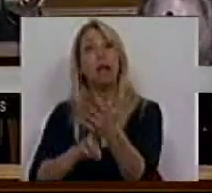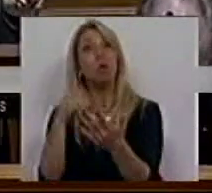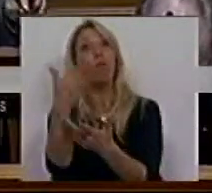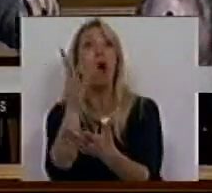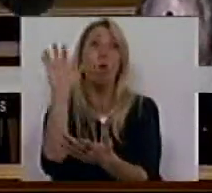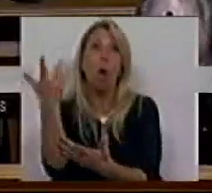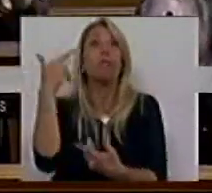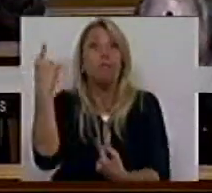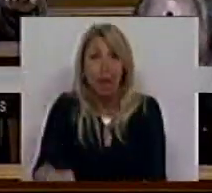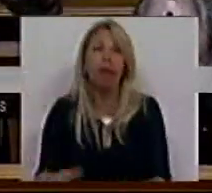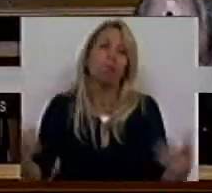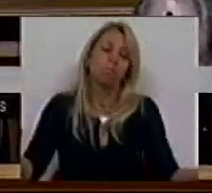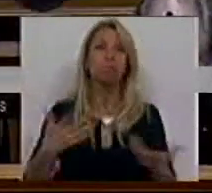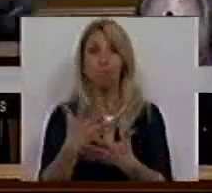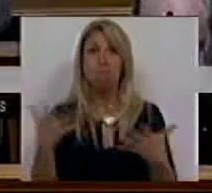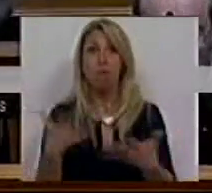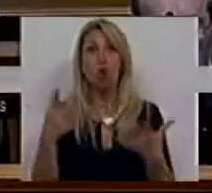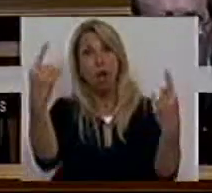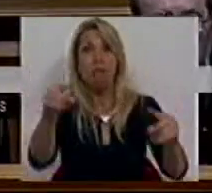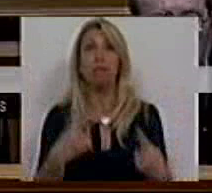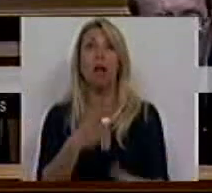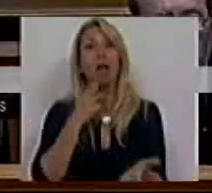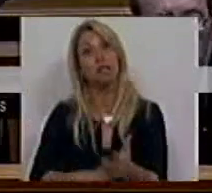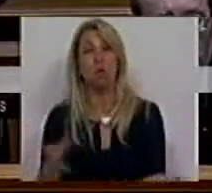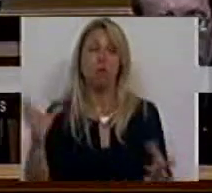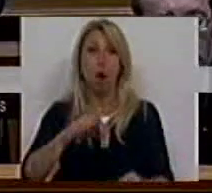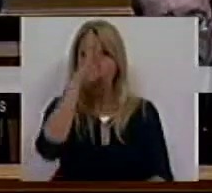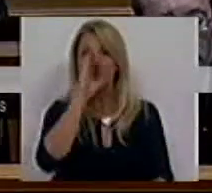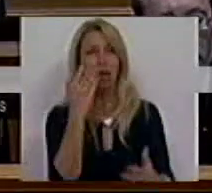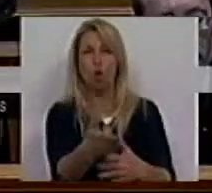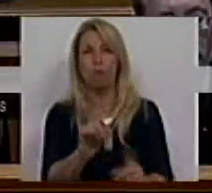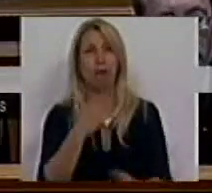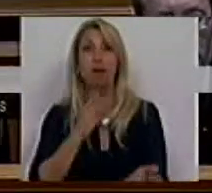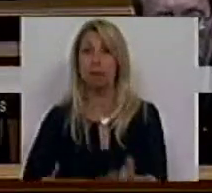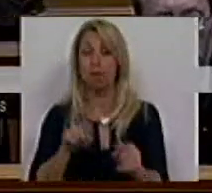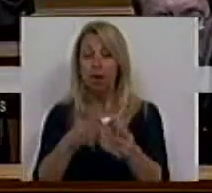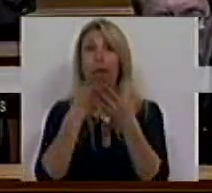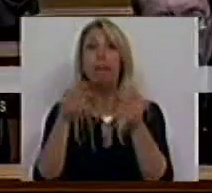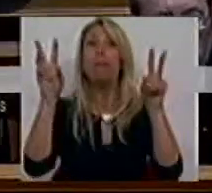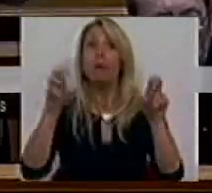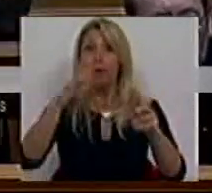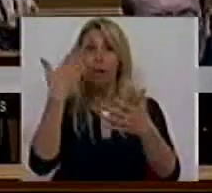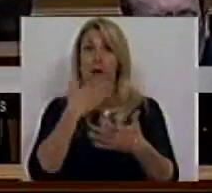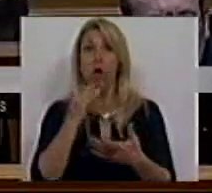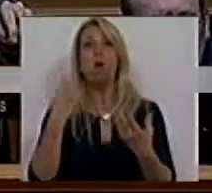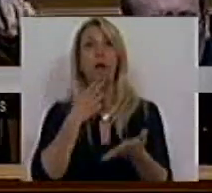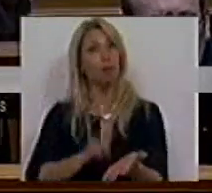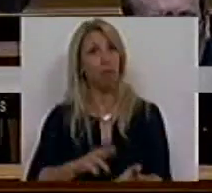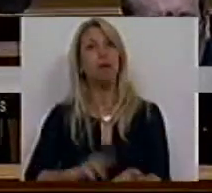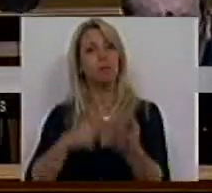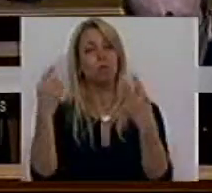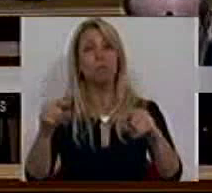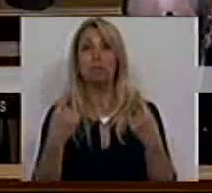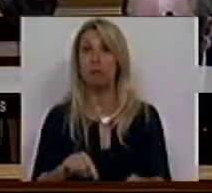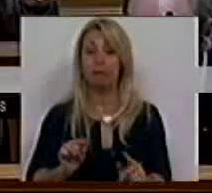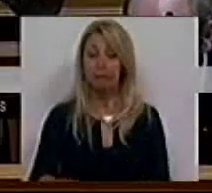E muitas vezes têm. E mais ainda, este Governo não têm dado razão. Ora, sobre esta matéria, os estudantes tinham razão. Sobre esta matéria,